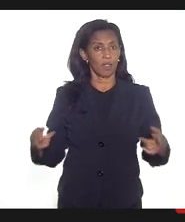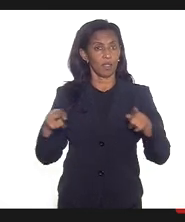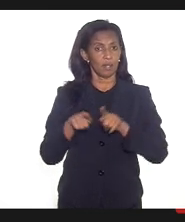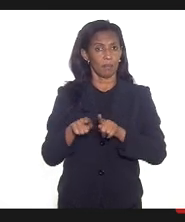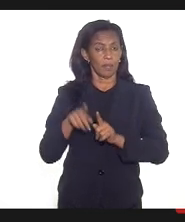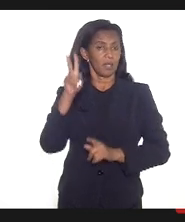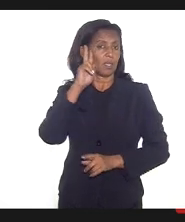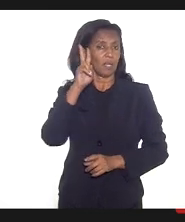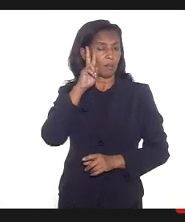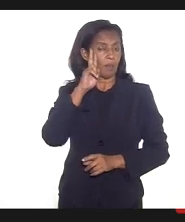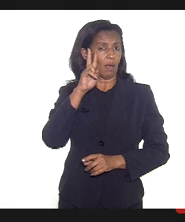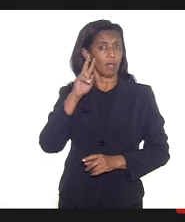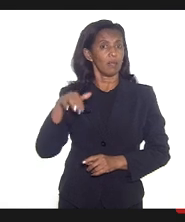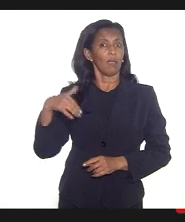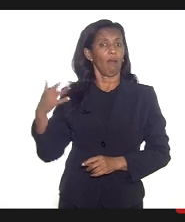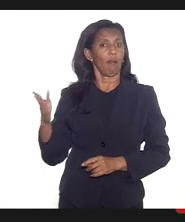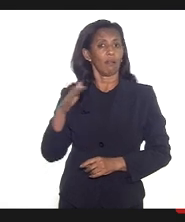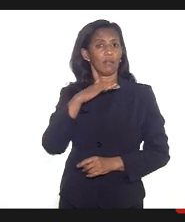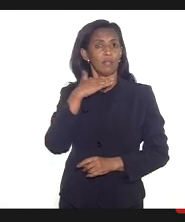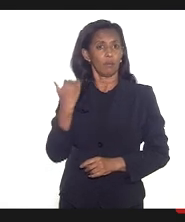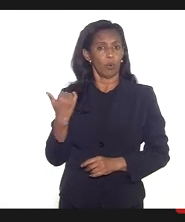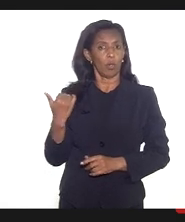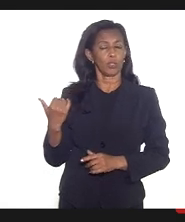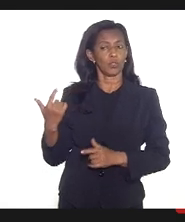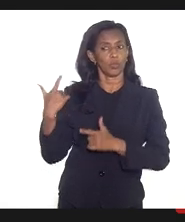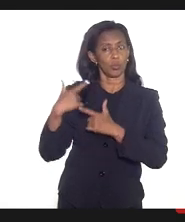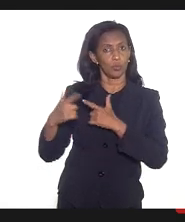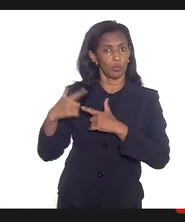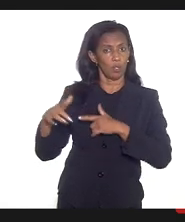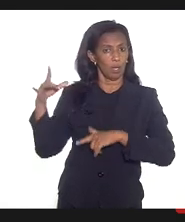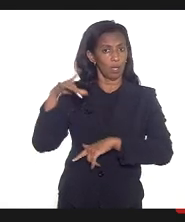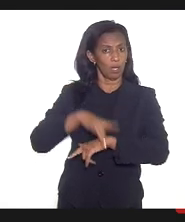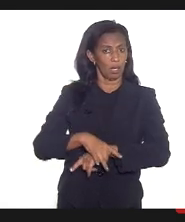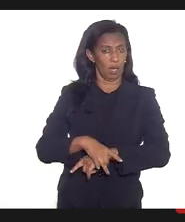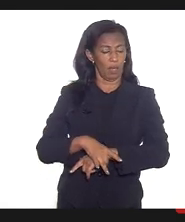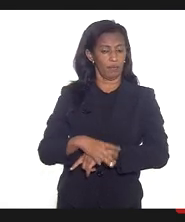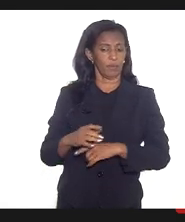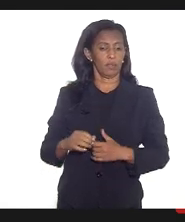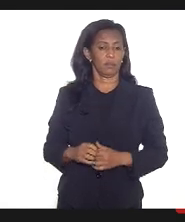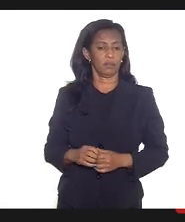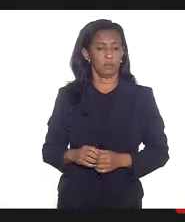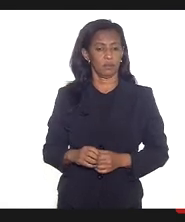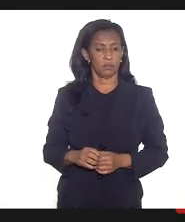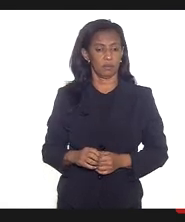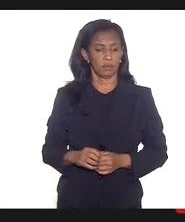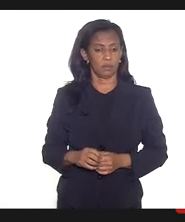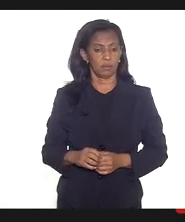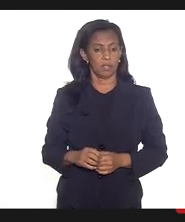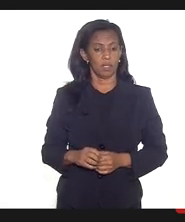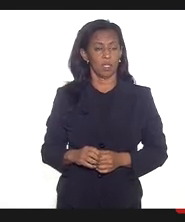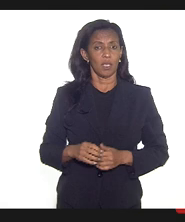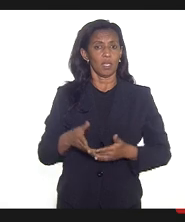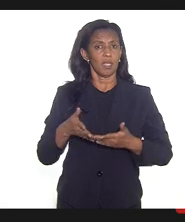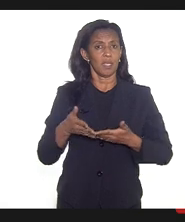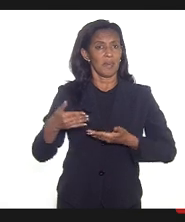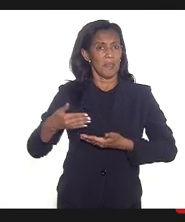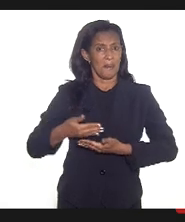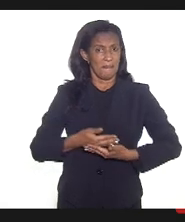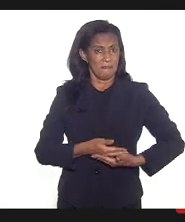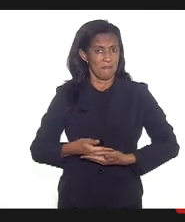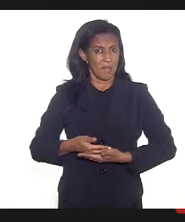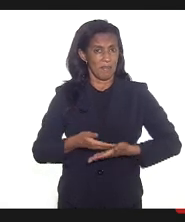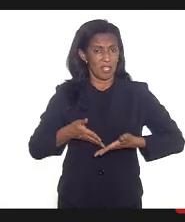lembrar além da morte os riscos de complicações graves e essa legião de prematuros que